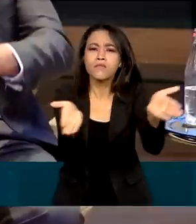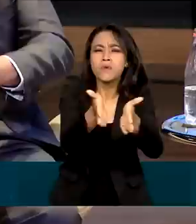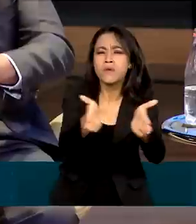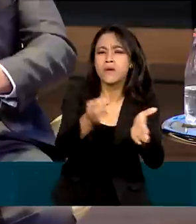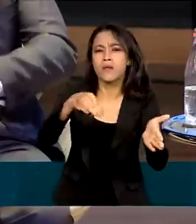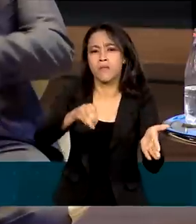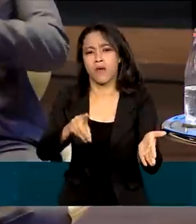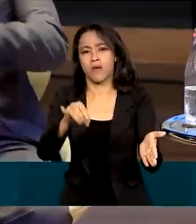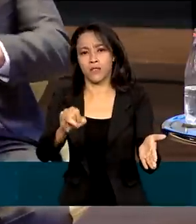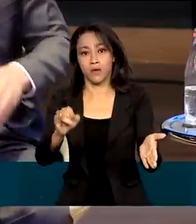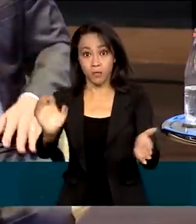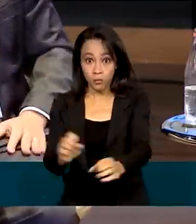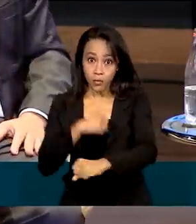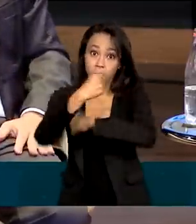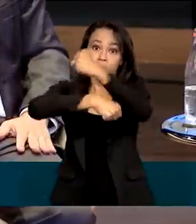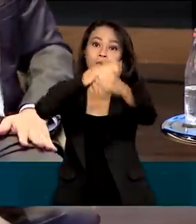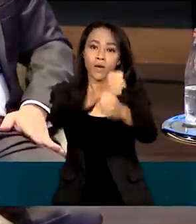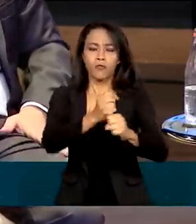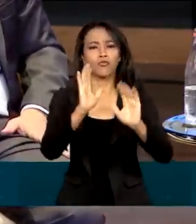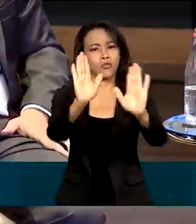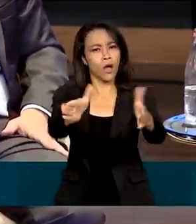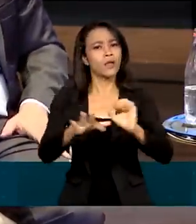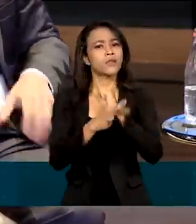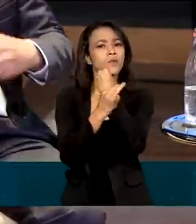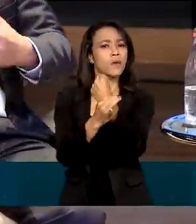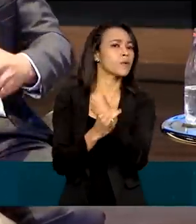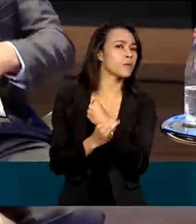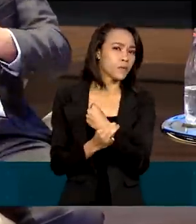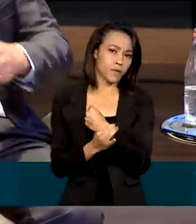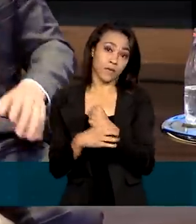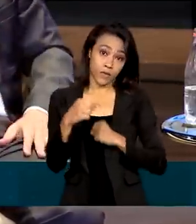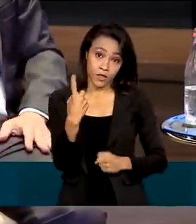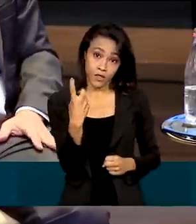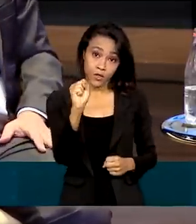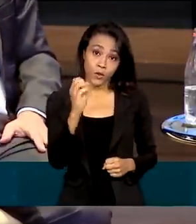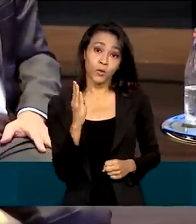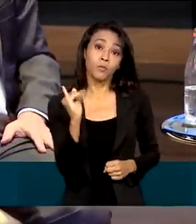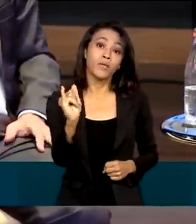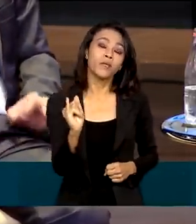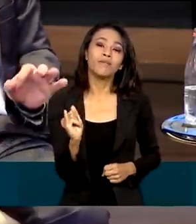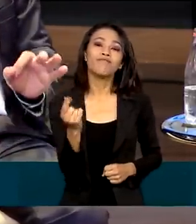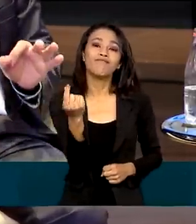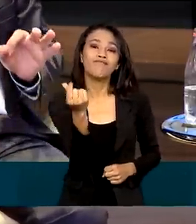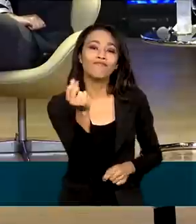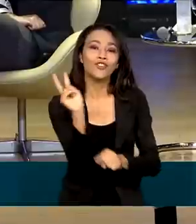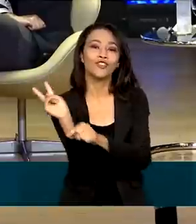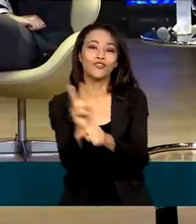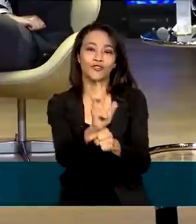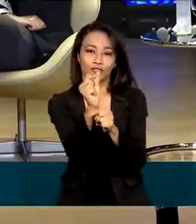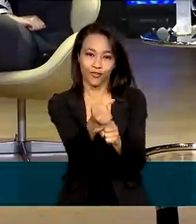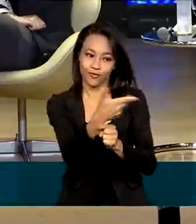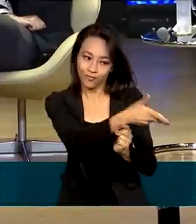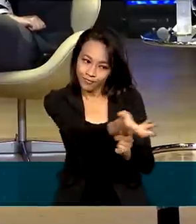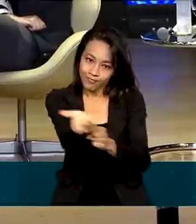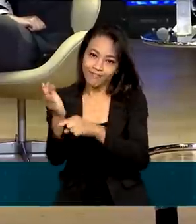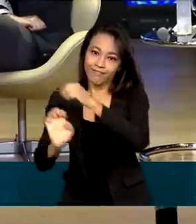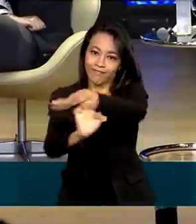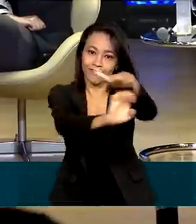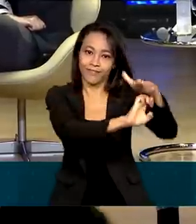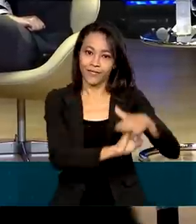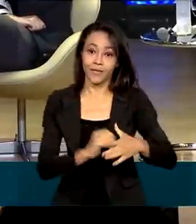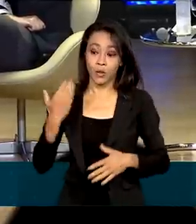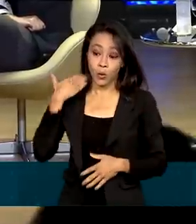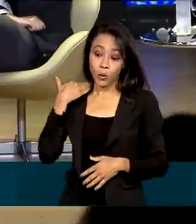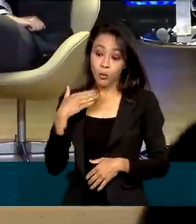Para o ano que vem, já estão garantidos R 18 bilhões em créditos. O banco também é o principal